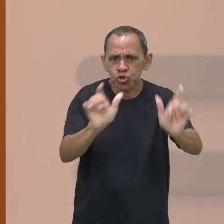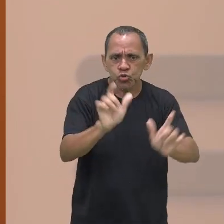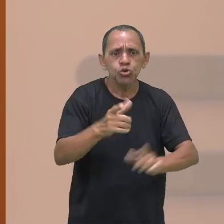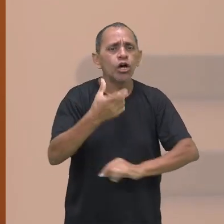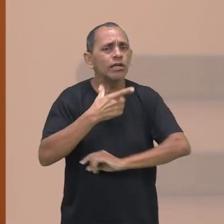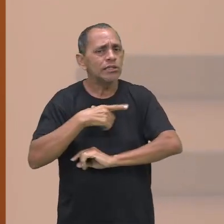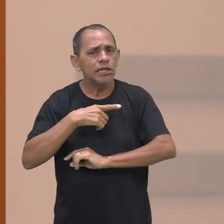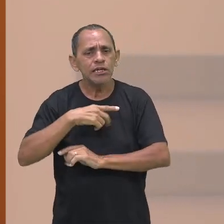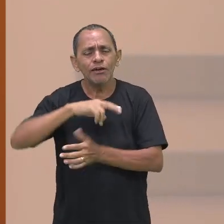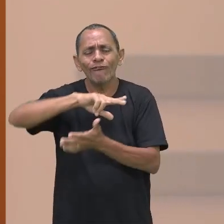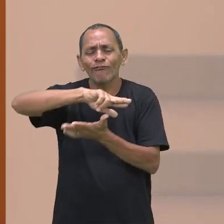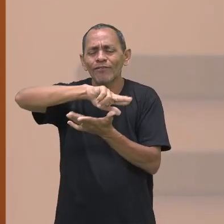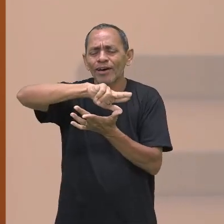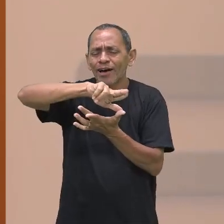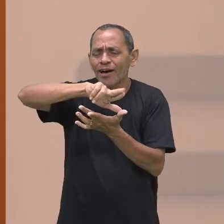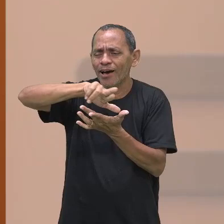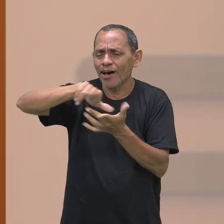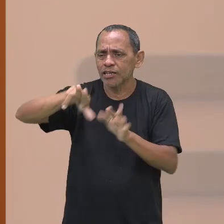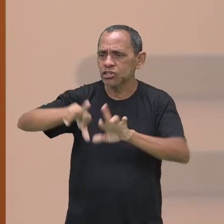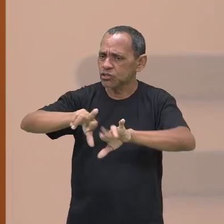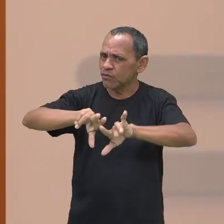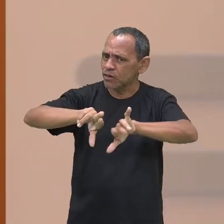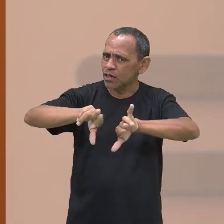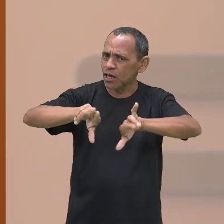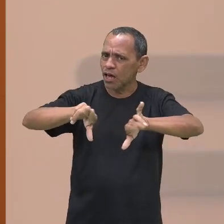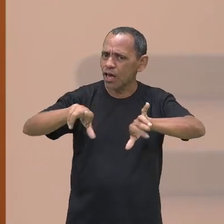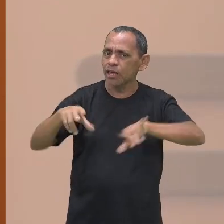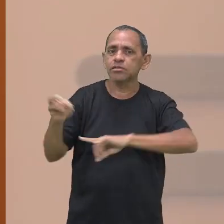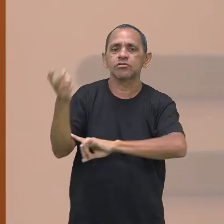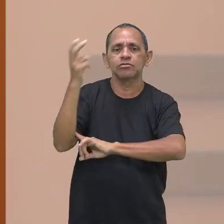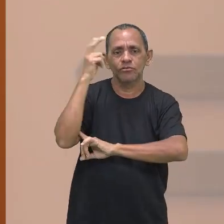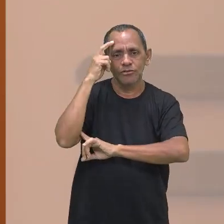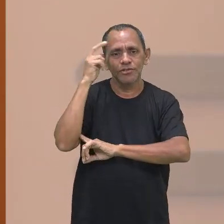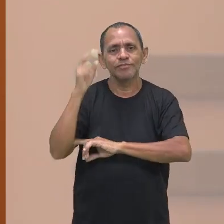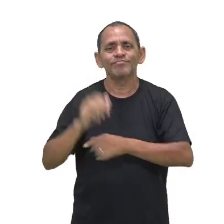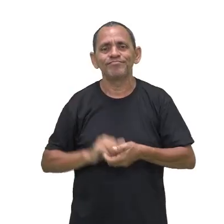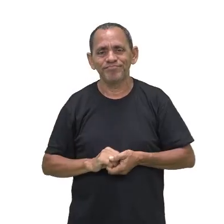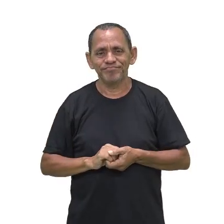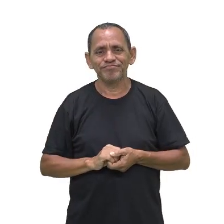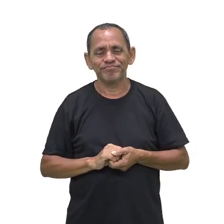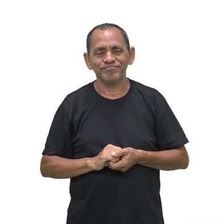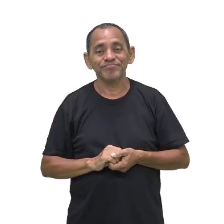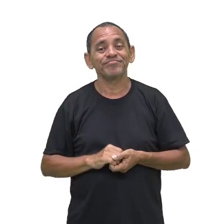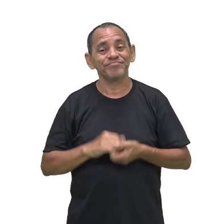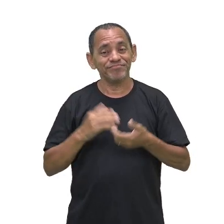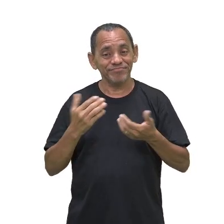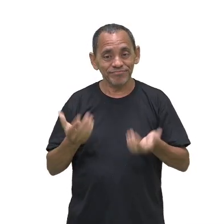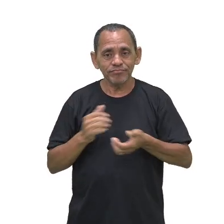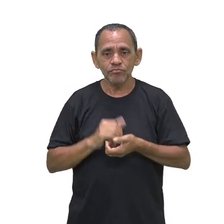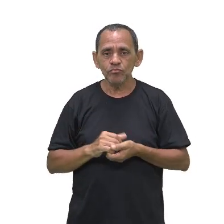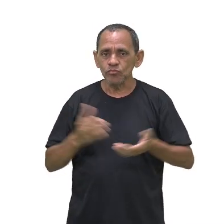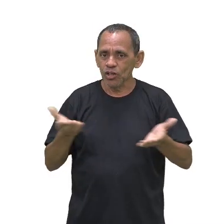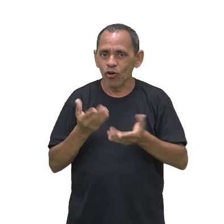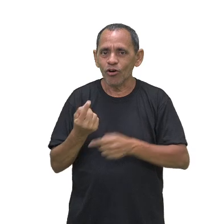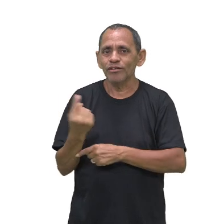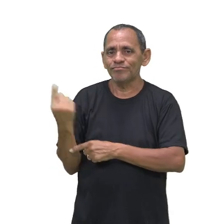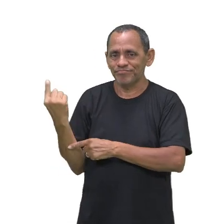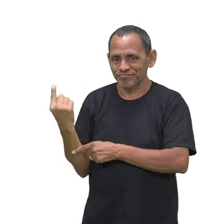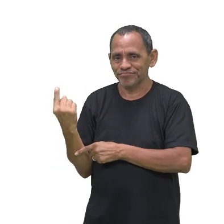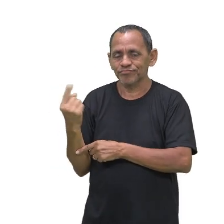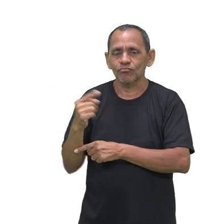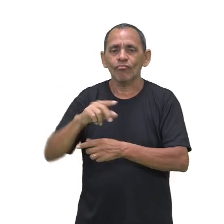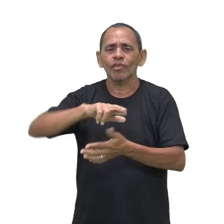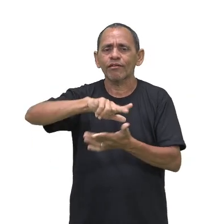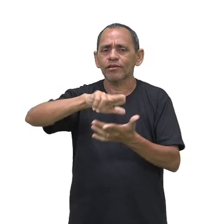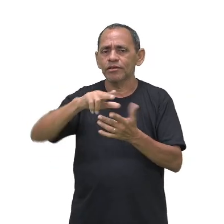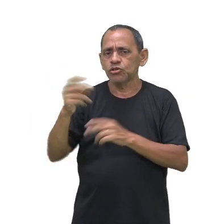diversidade cultural. Dito isso, vamos só confirmar que diversidade cultural